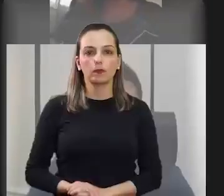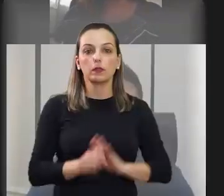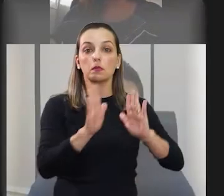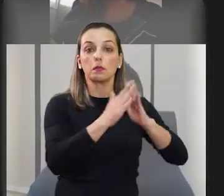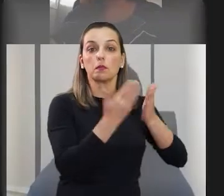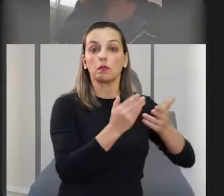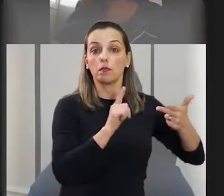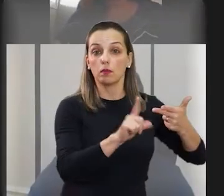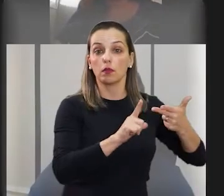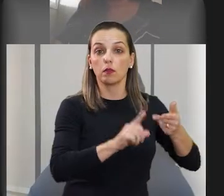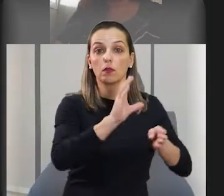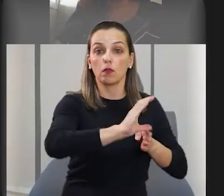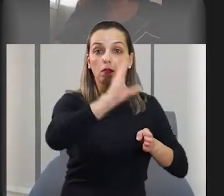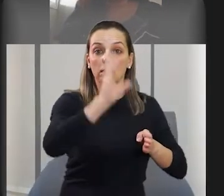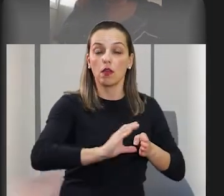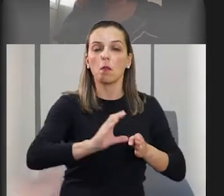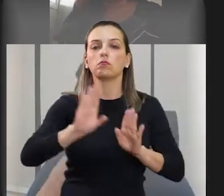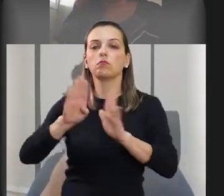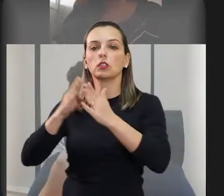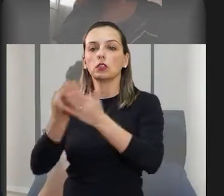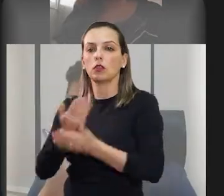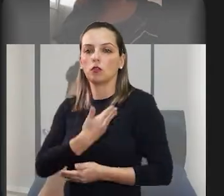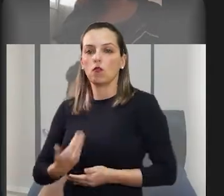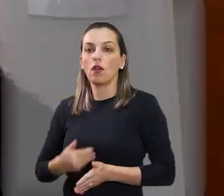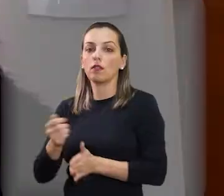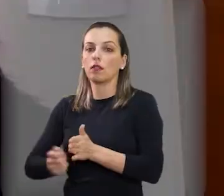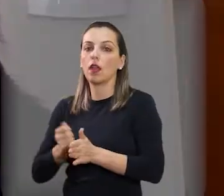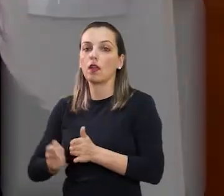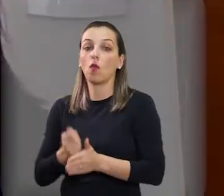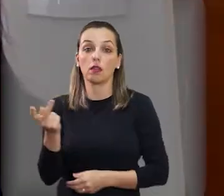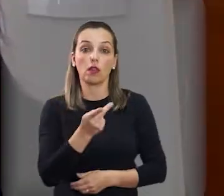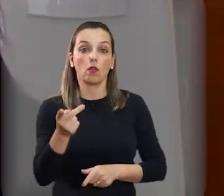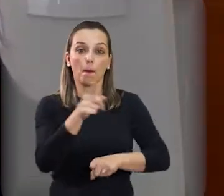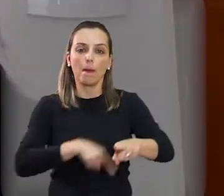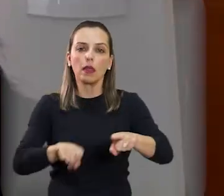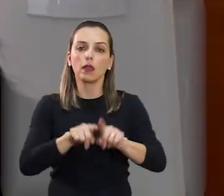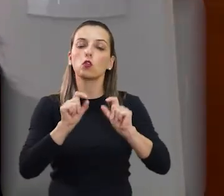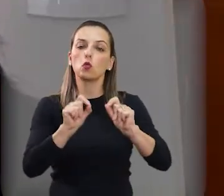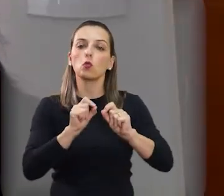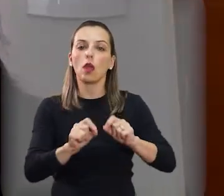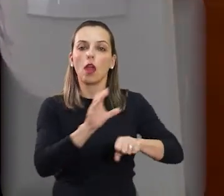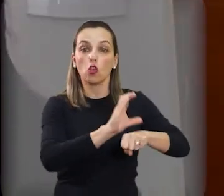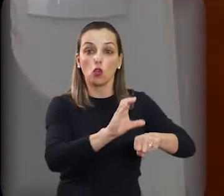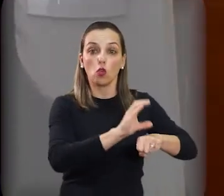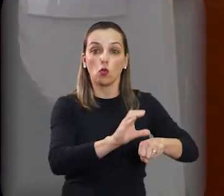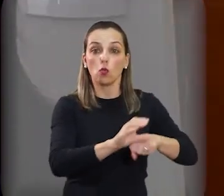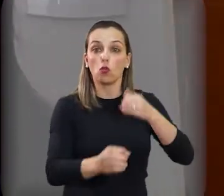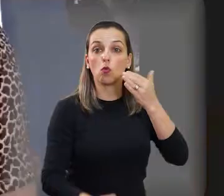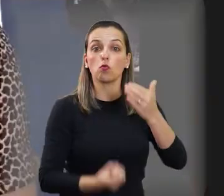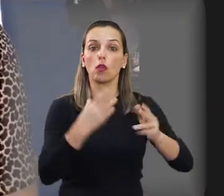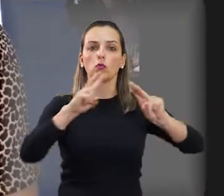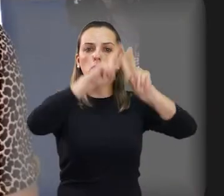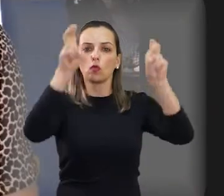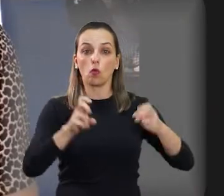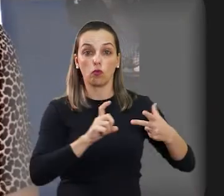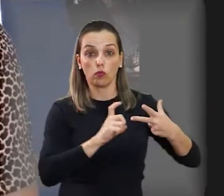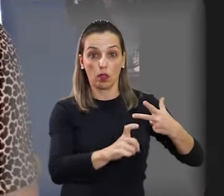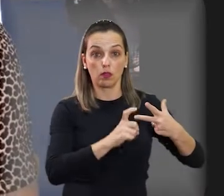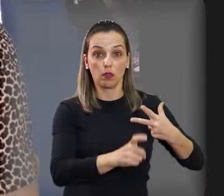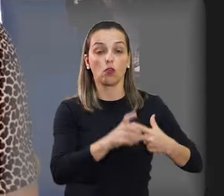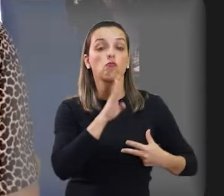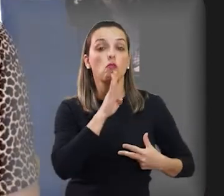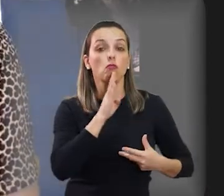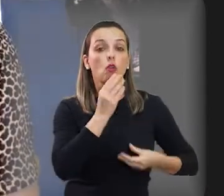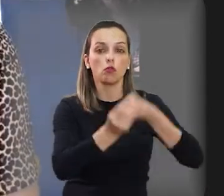Com a finalidade de aprofundar os conhecimentos entre os poderes, a Escola do Legislativo da Câmara Municipal e a Escola de